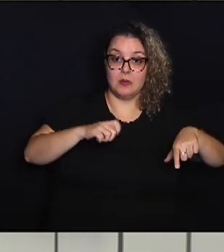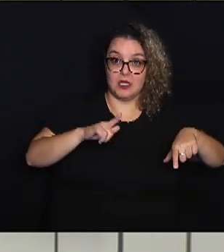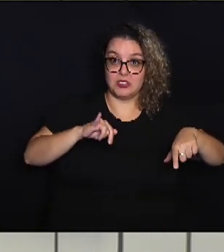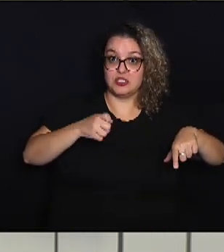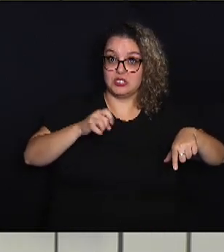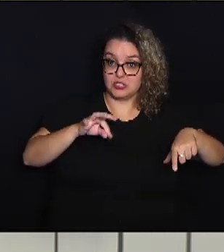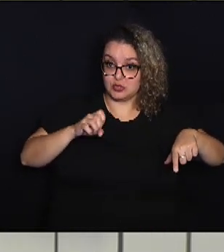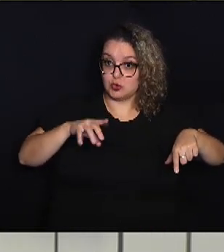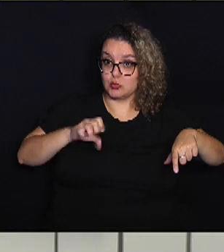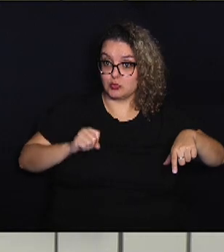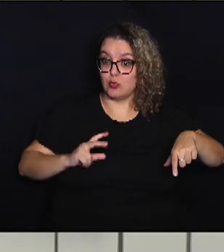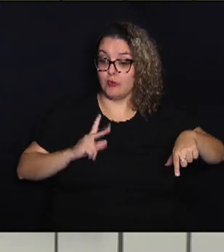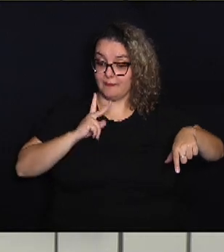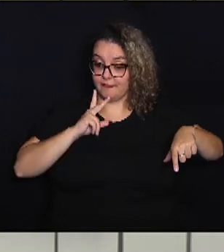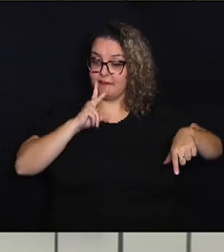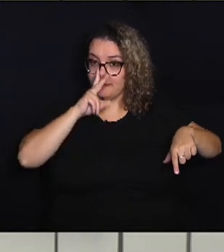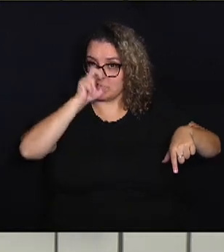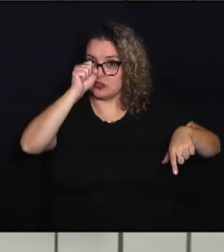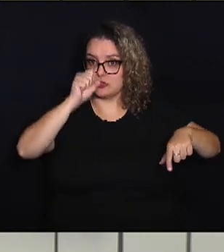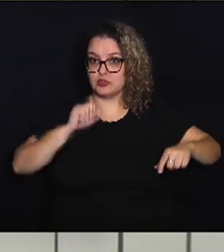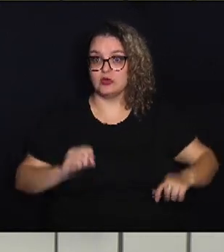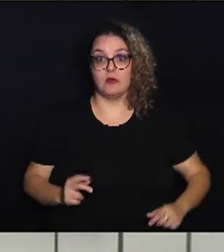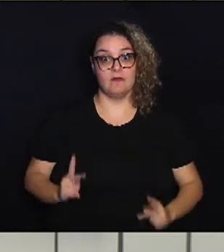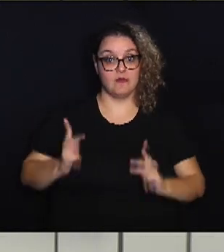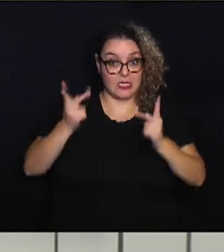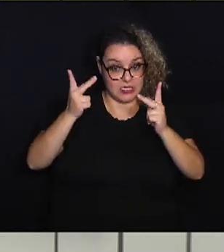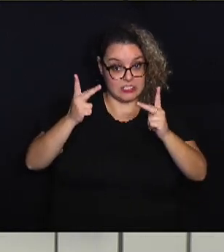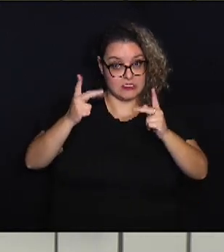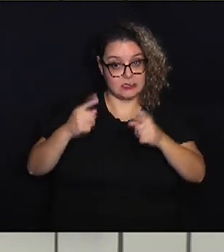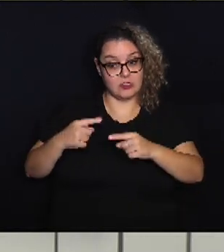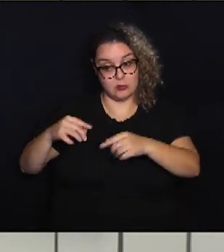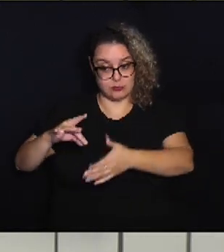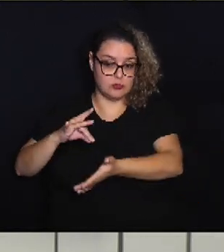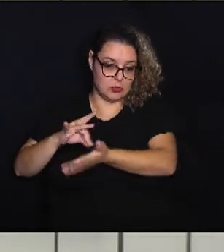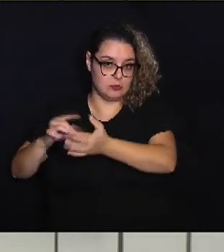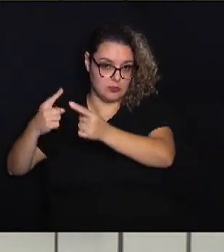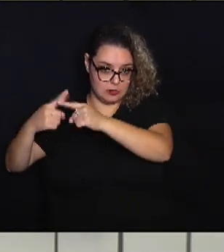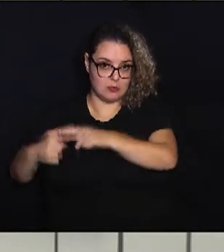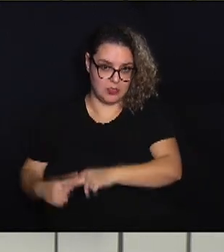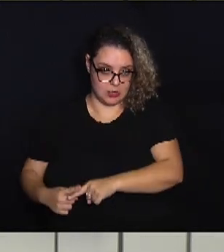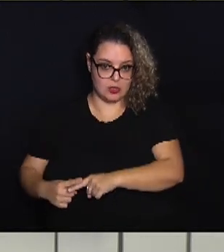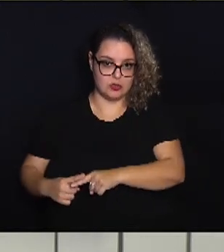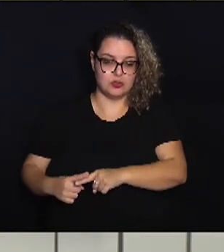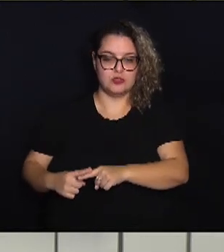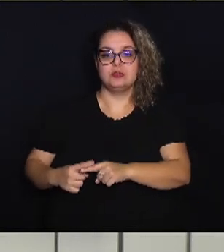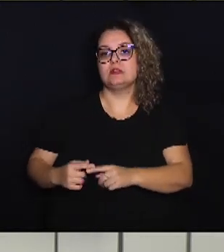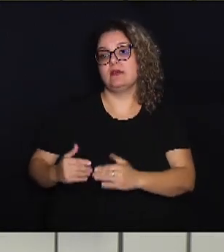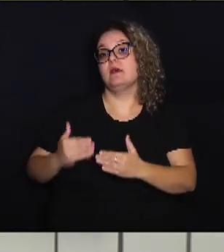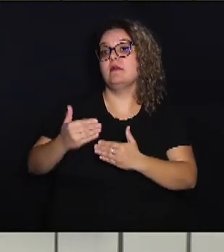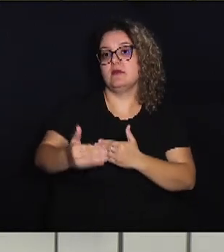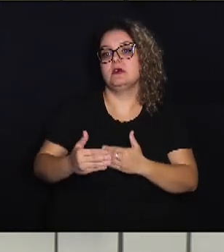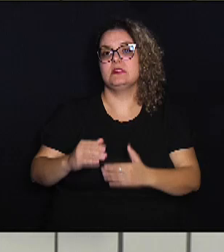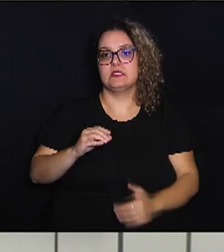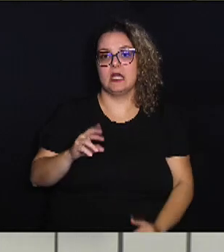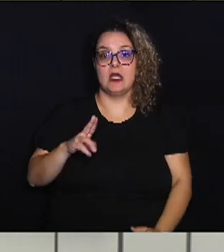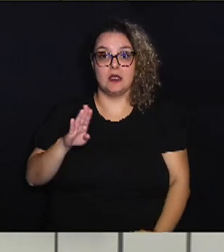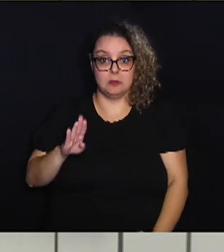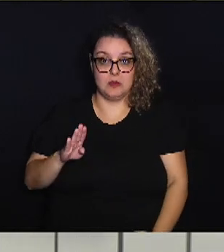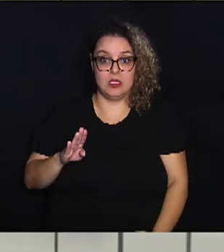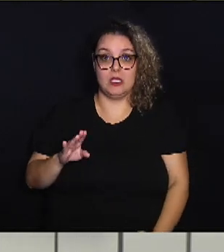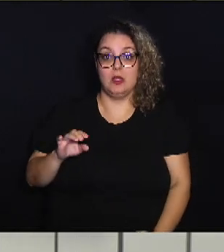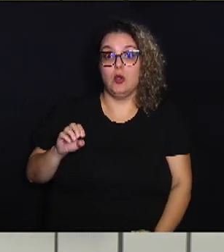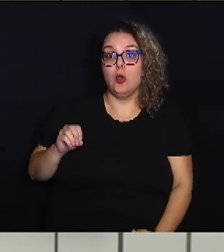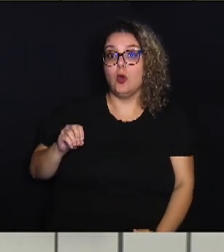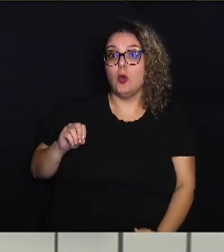forte, venceu adversários que estavam à frente da Macaca na classificação, CRB, Novo Horizontino e ontem o